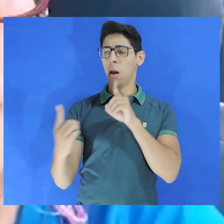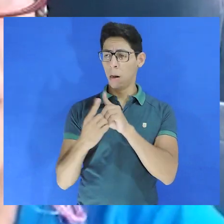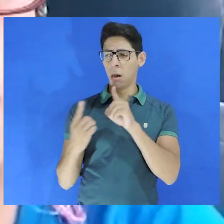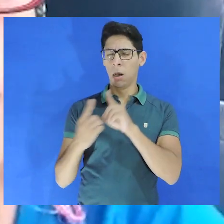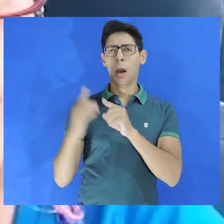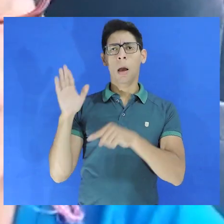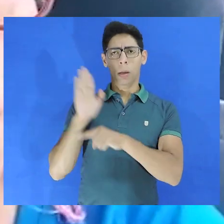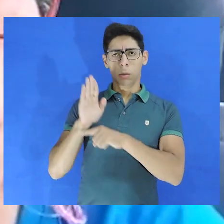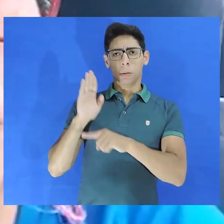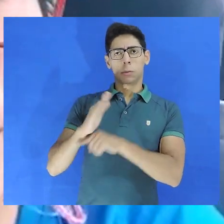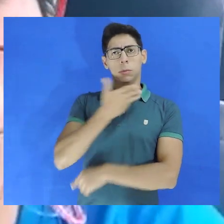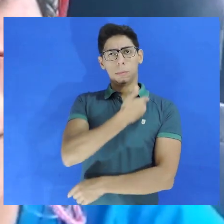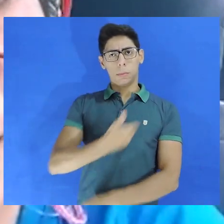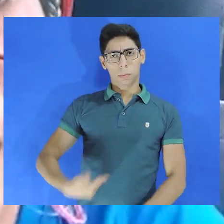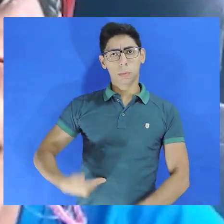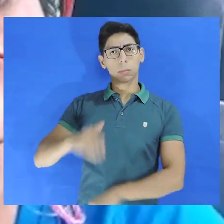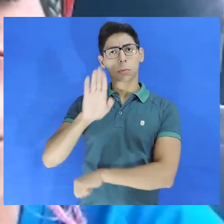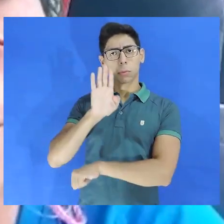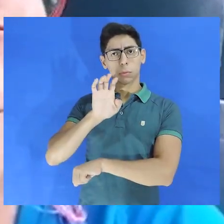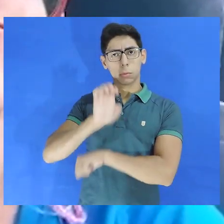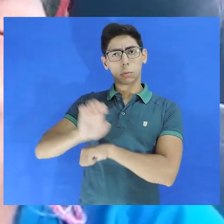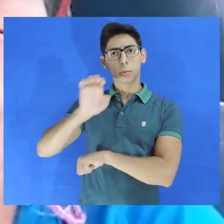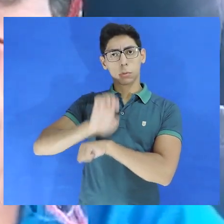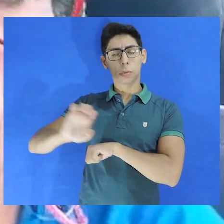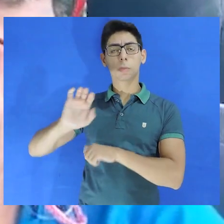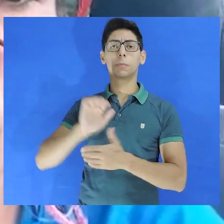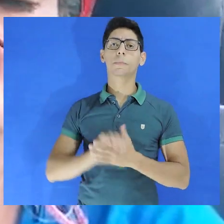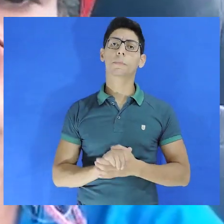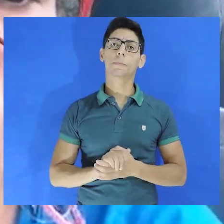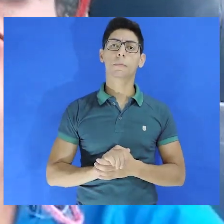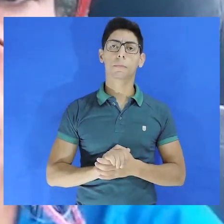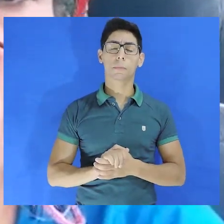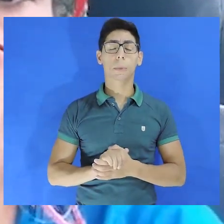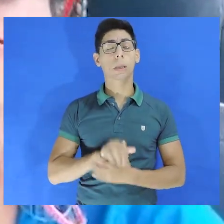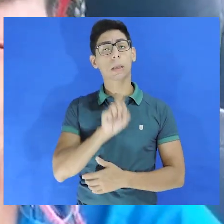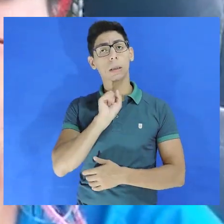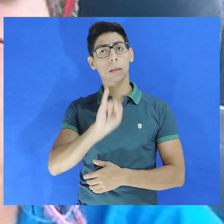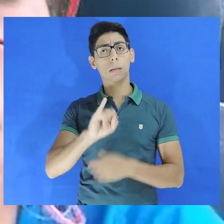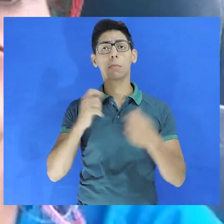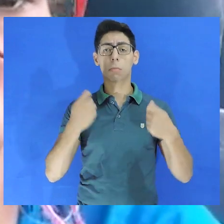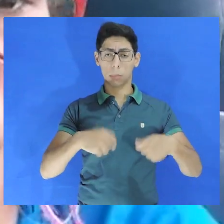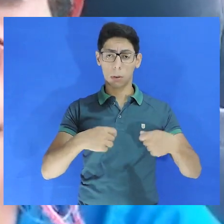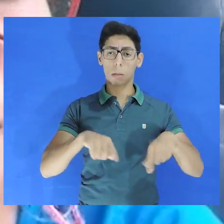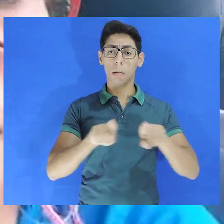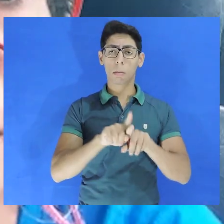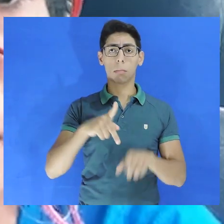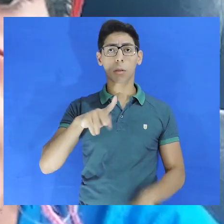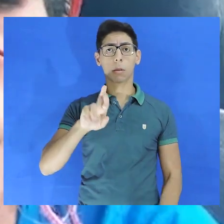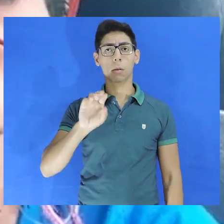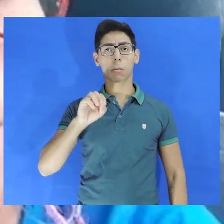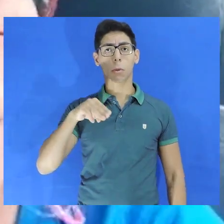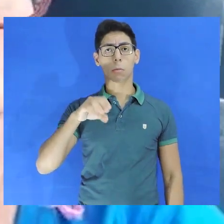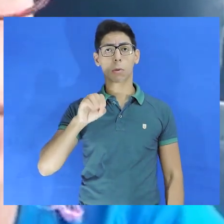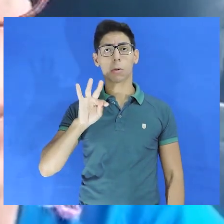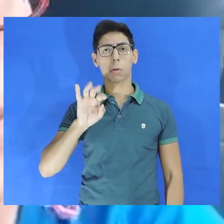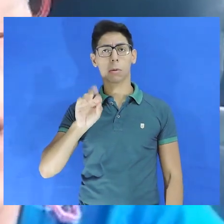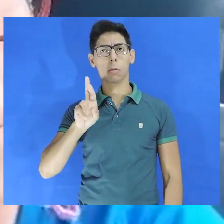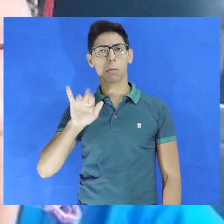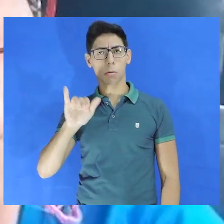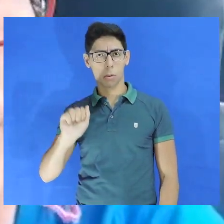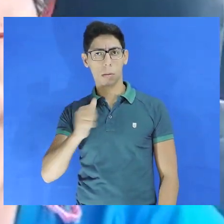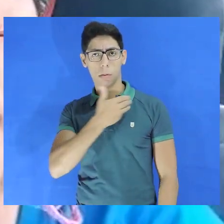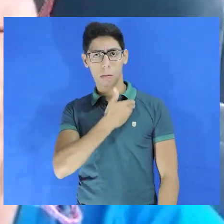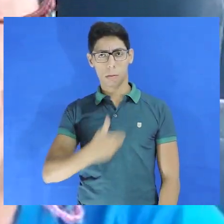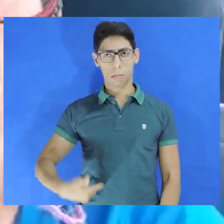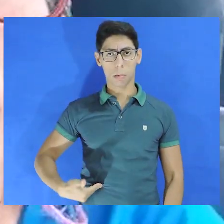para a Defensoria Pública do Estado, encaminhamos também, se necessário, para a Promotoria